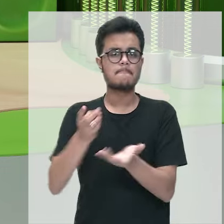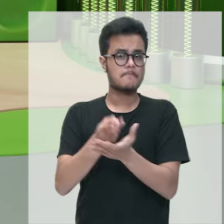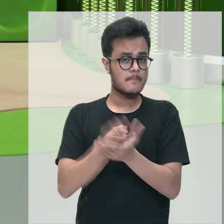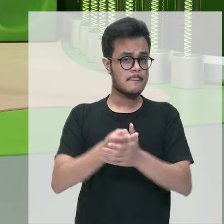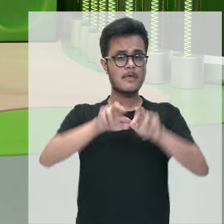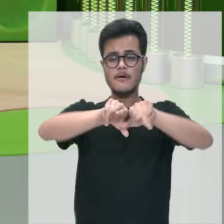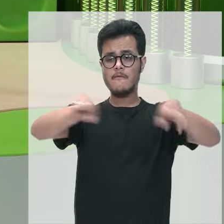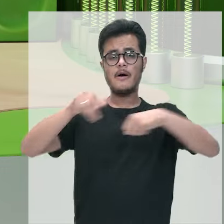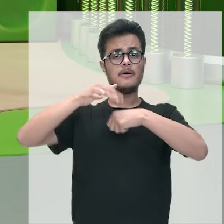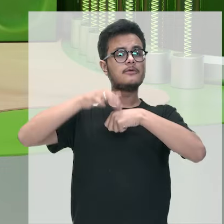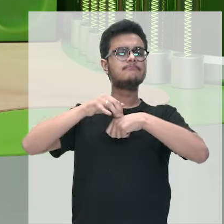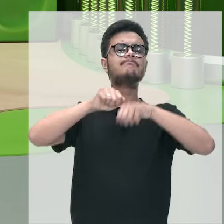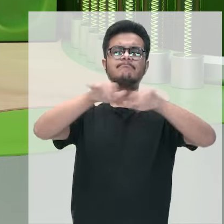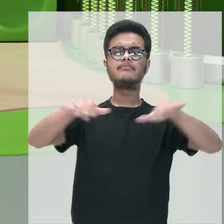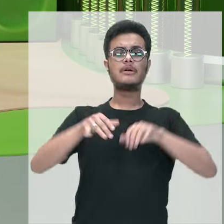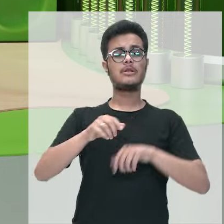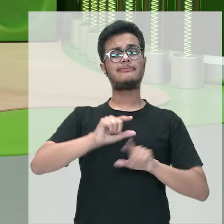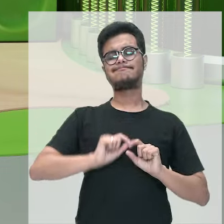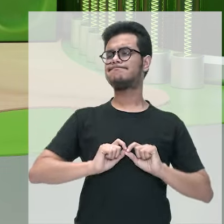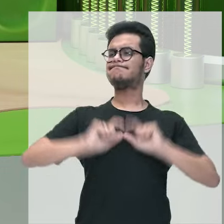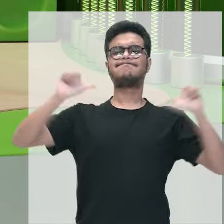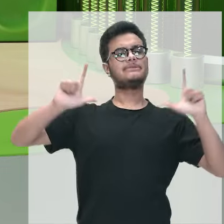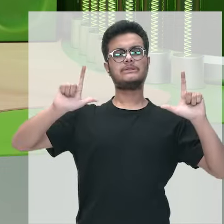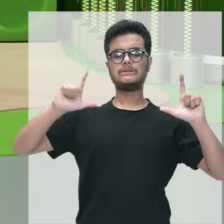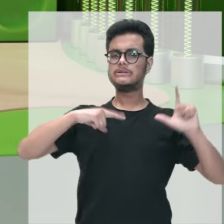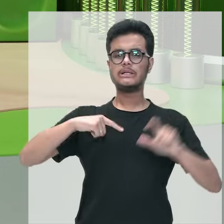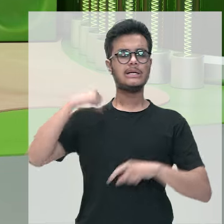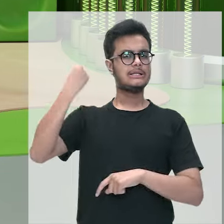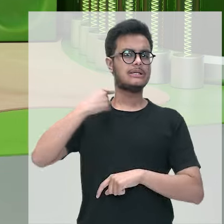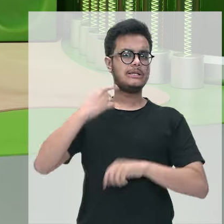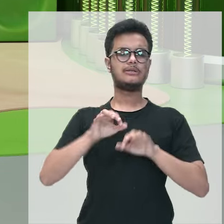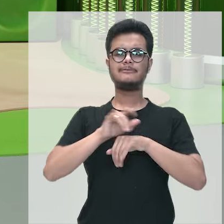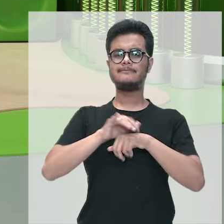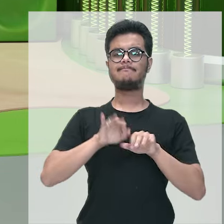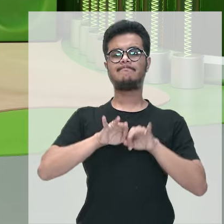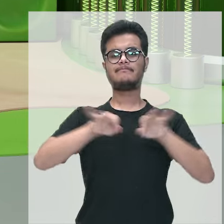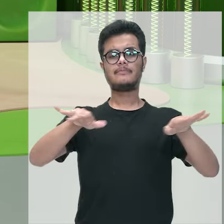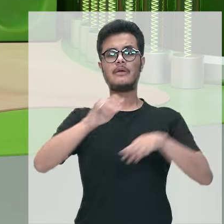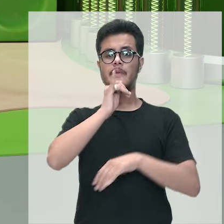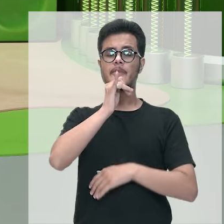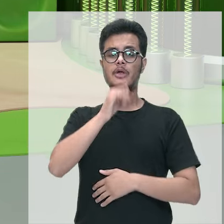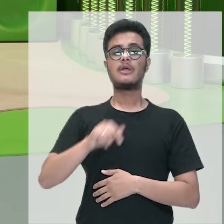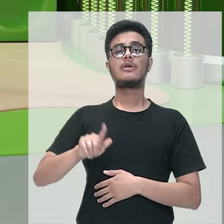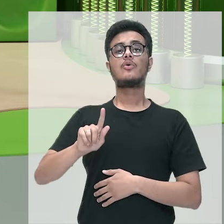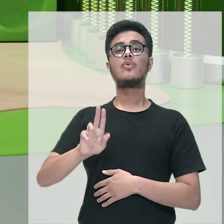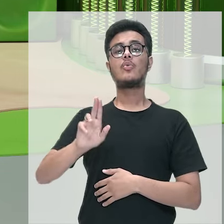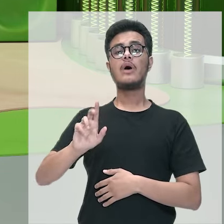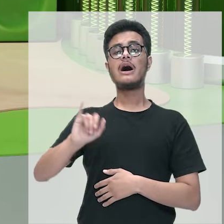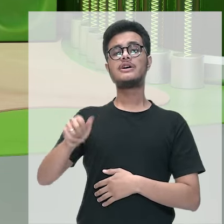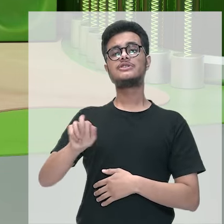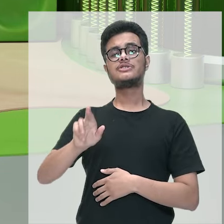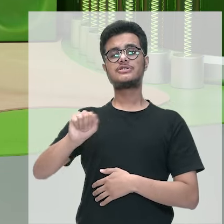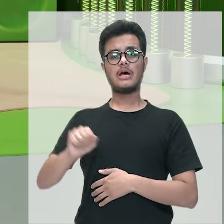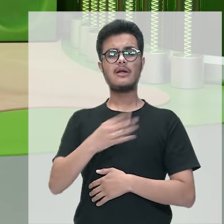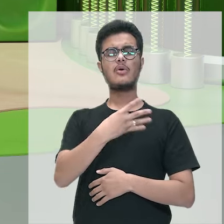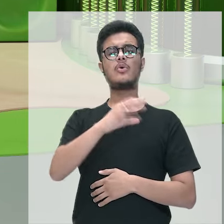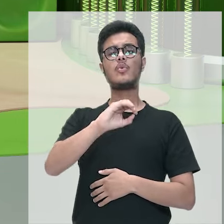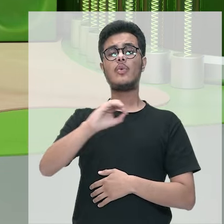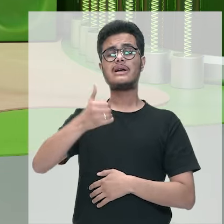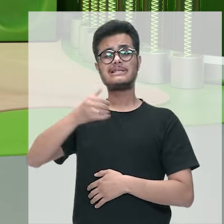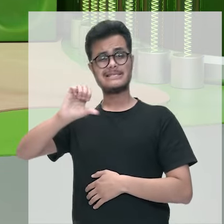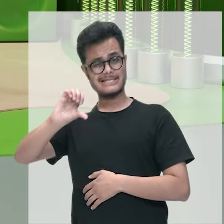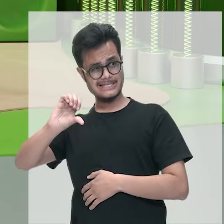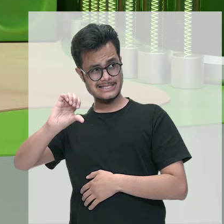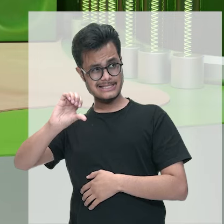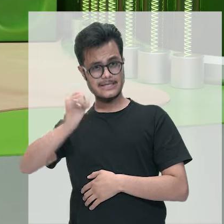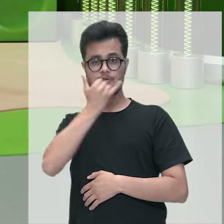casos, né? Um número muito maior, bastante alarmante, como, por exemplo, aí na cidade de Guajará, que houve aí um aumento de 418